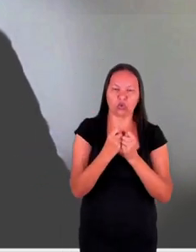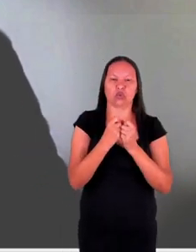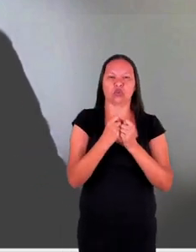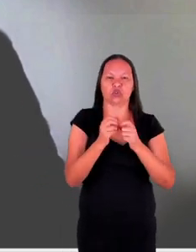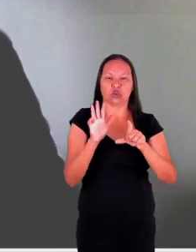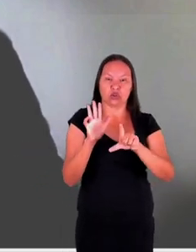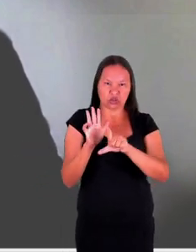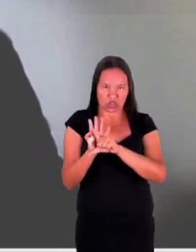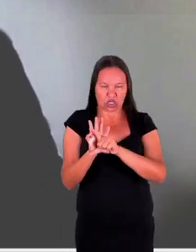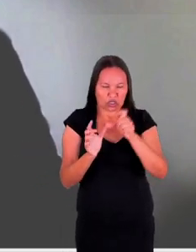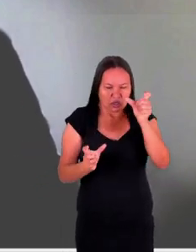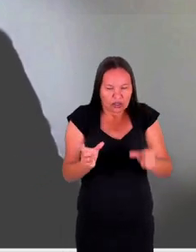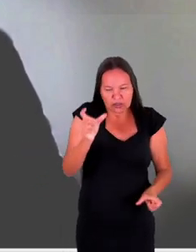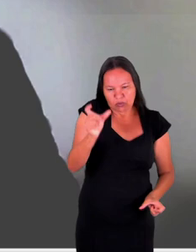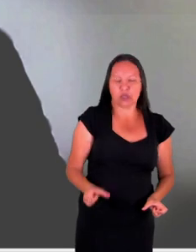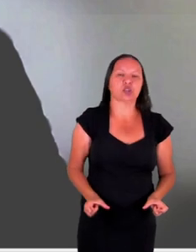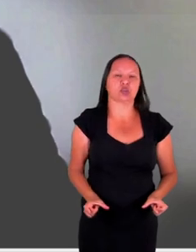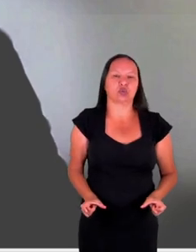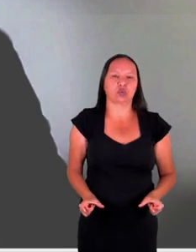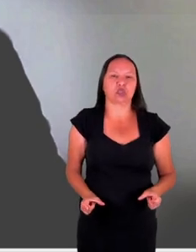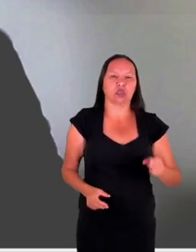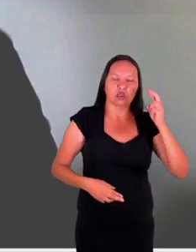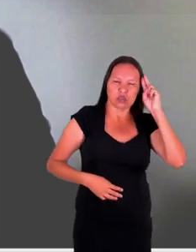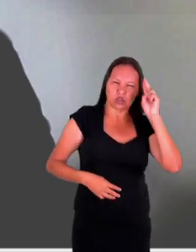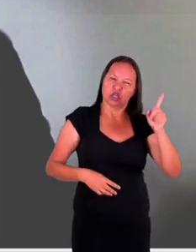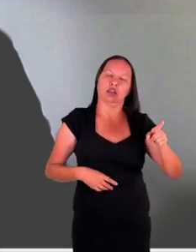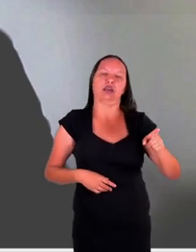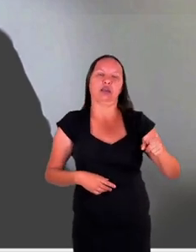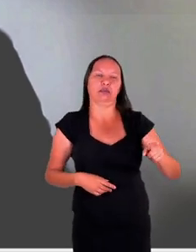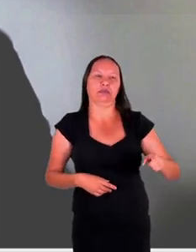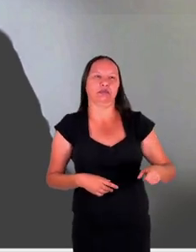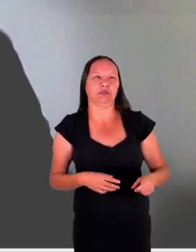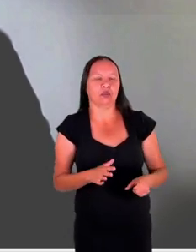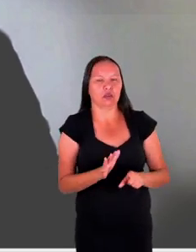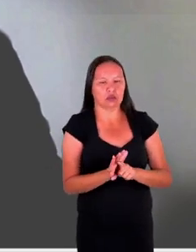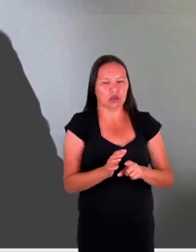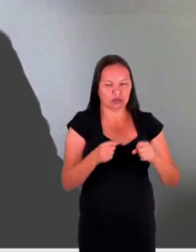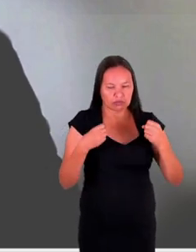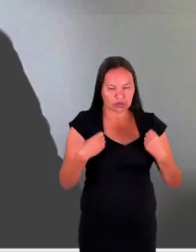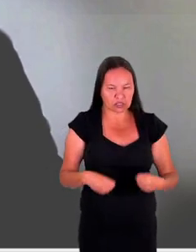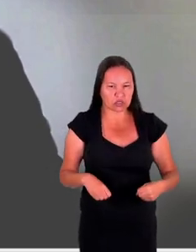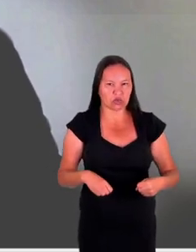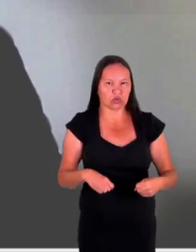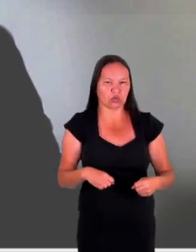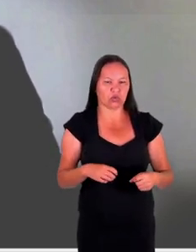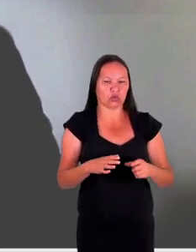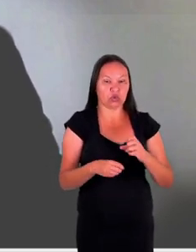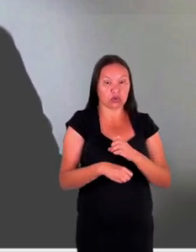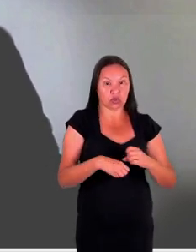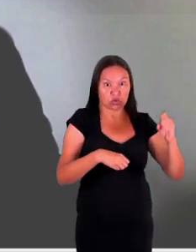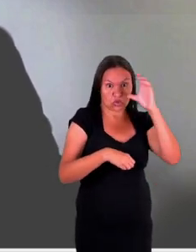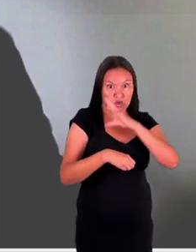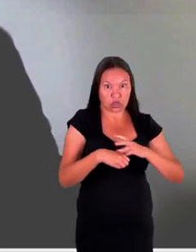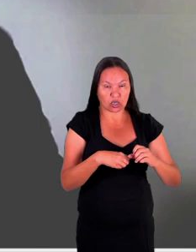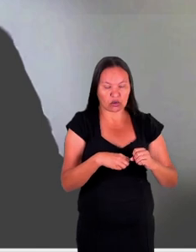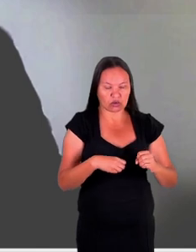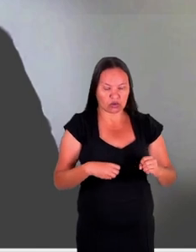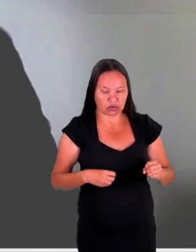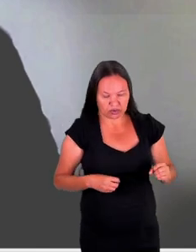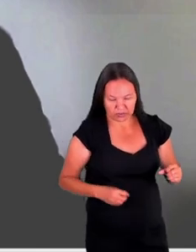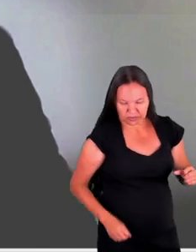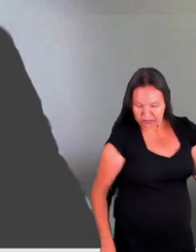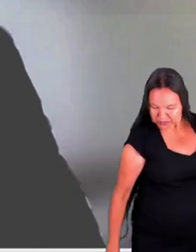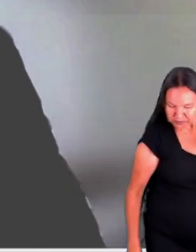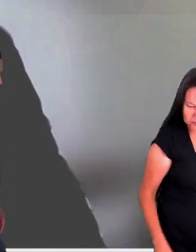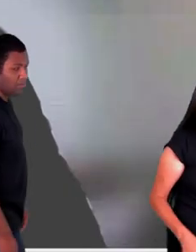assistem a essas vítimas, mas, indicar aqui que o locus, a previsão institucional dos atores